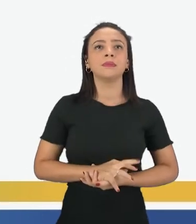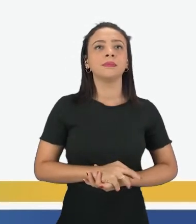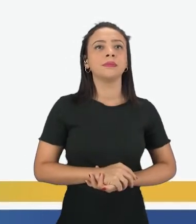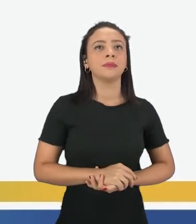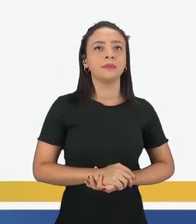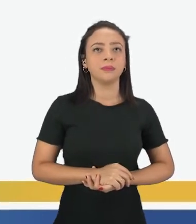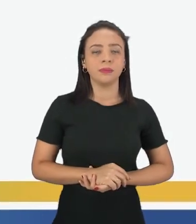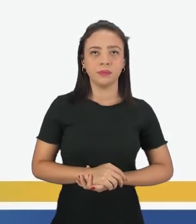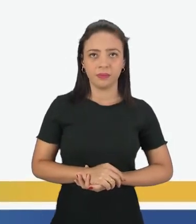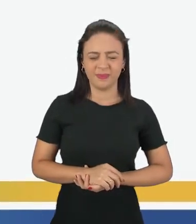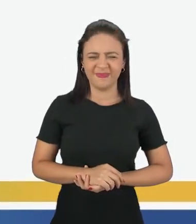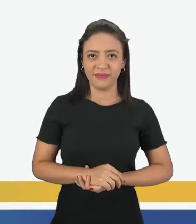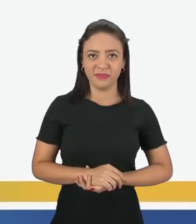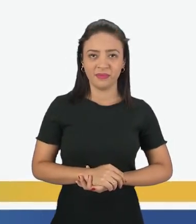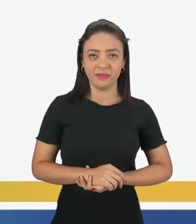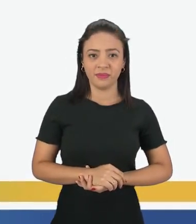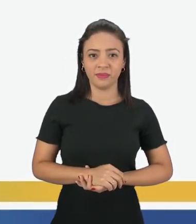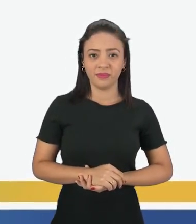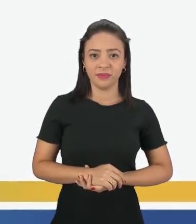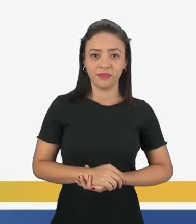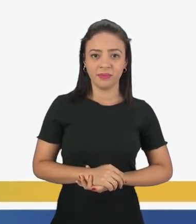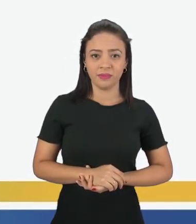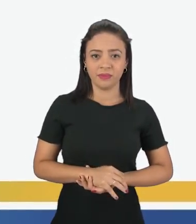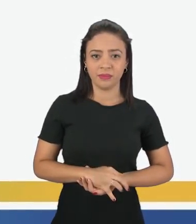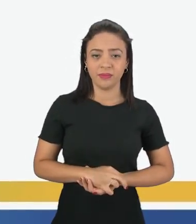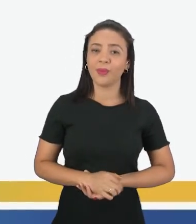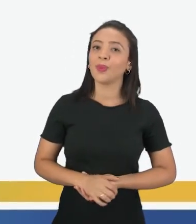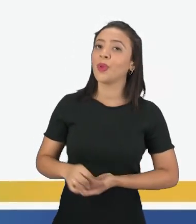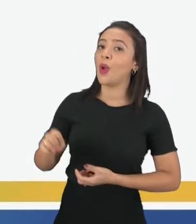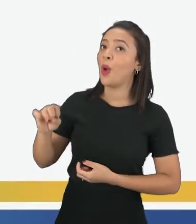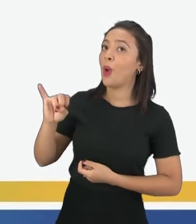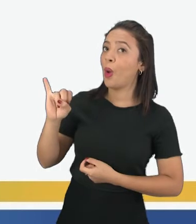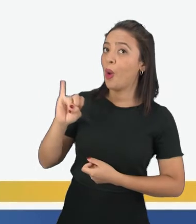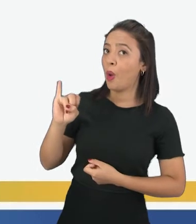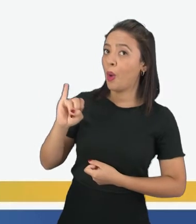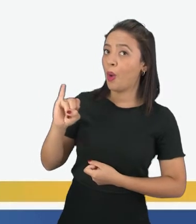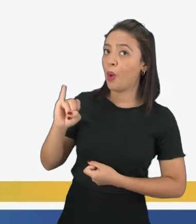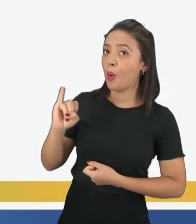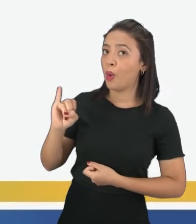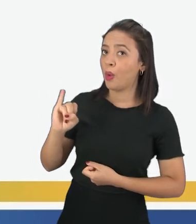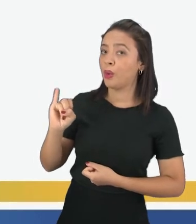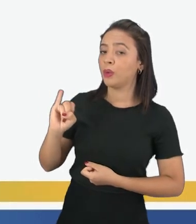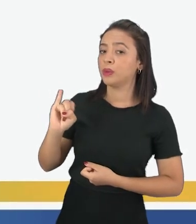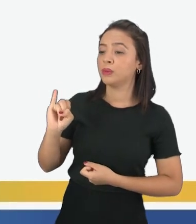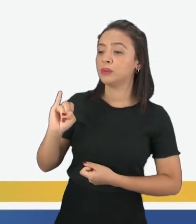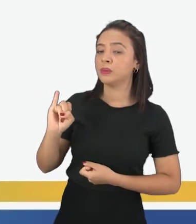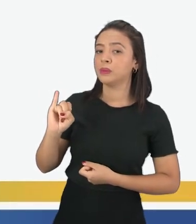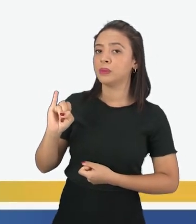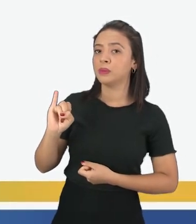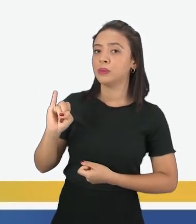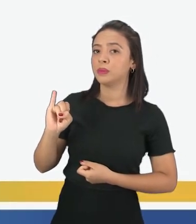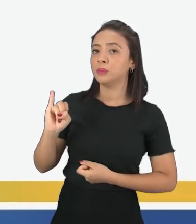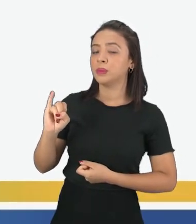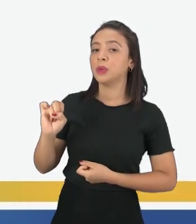Hi, what's your name? Ou hi, what's your name?